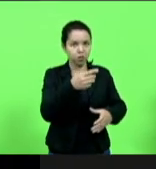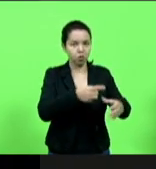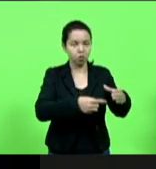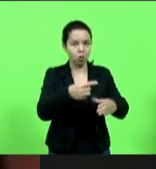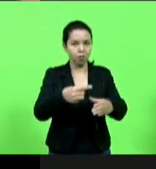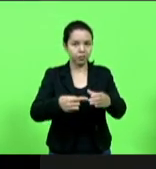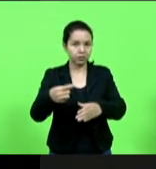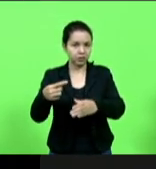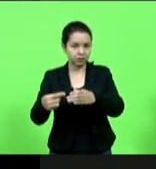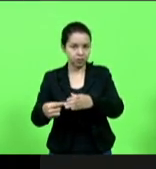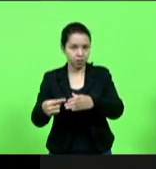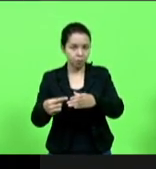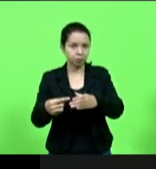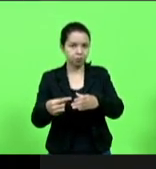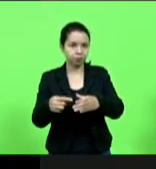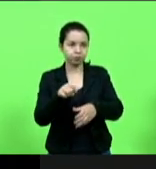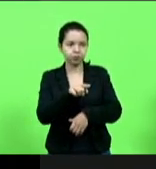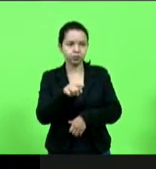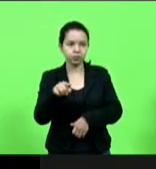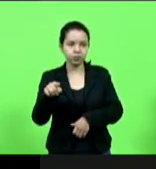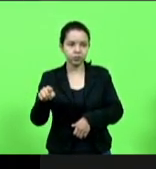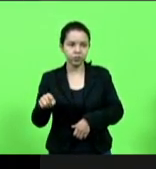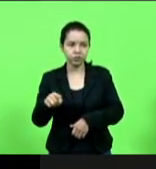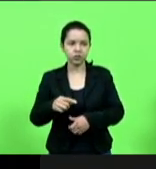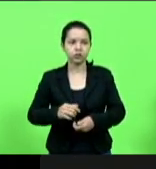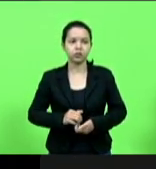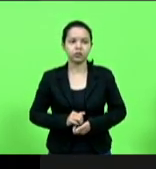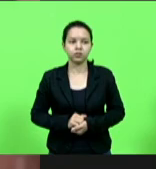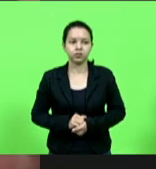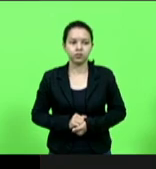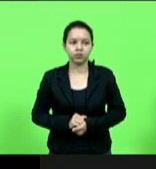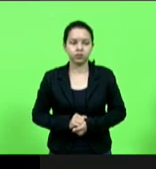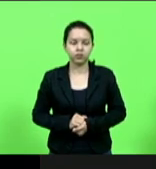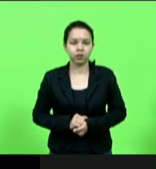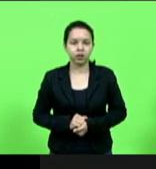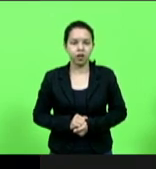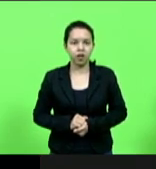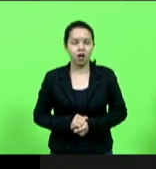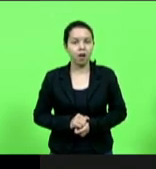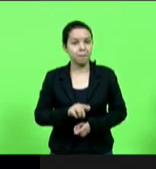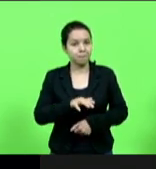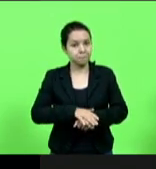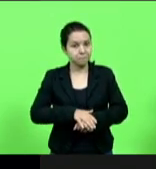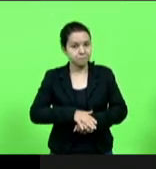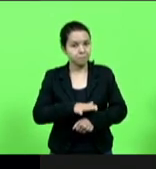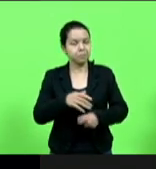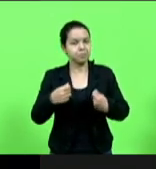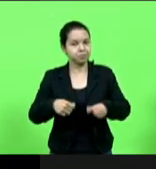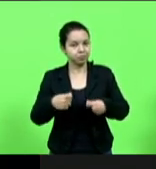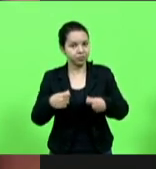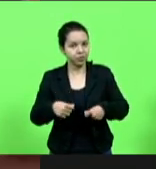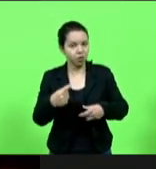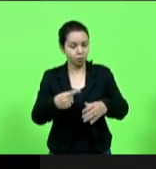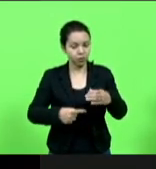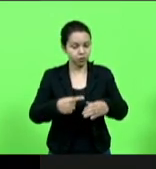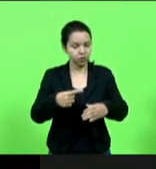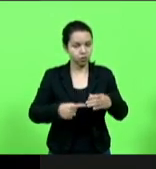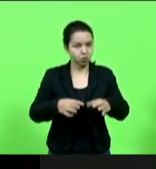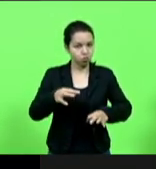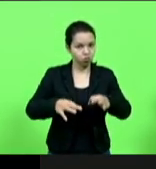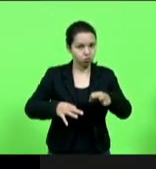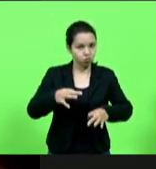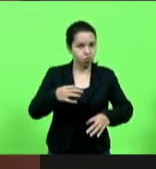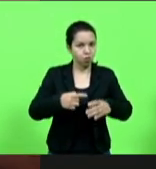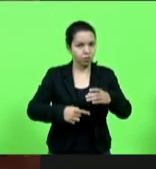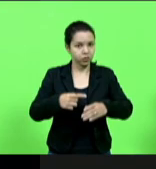que estão que estão mais necessárias a comissão de justiça a comissão de agricultura a